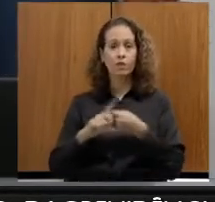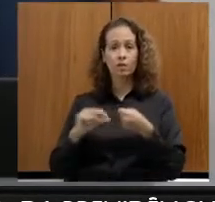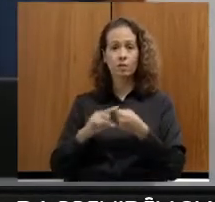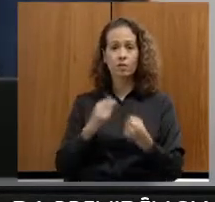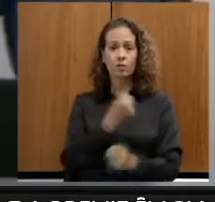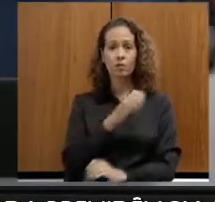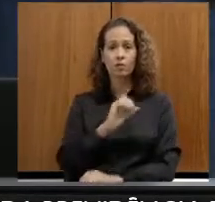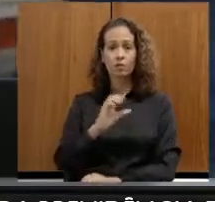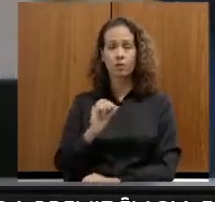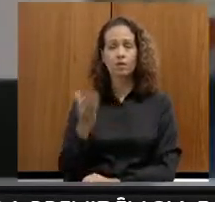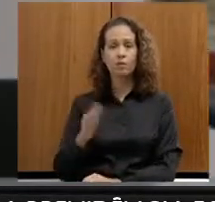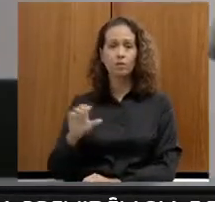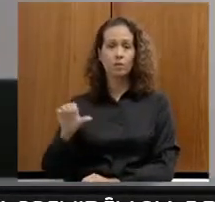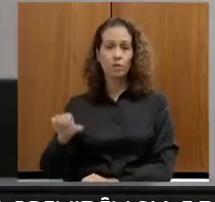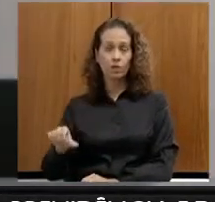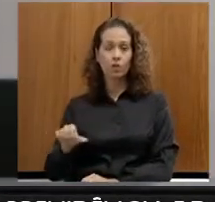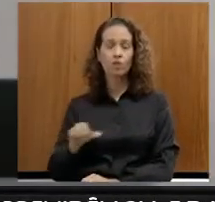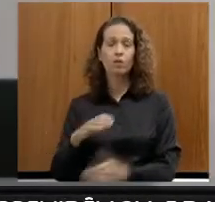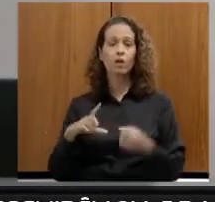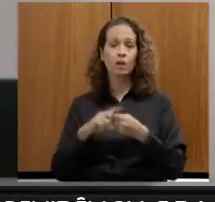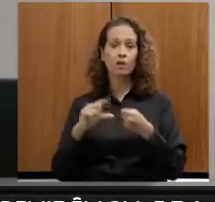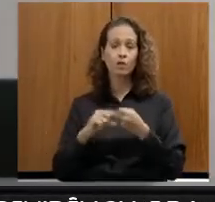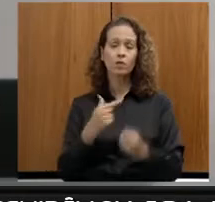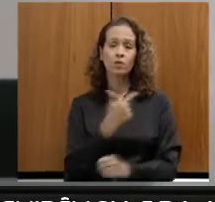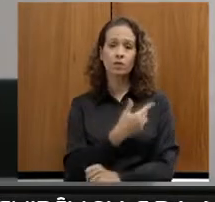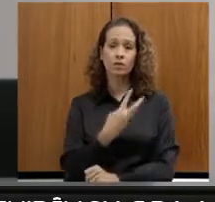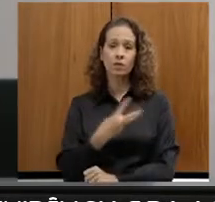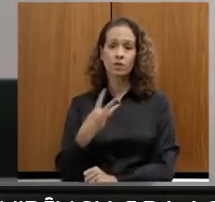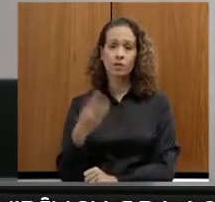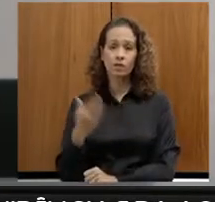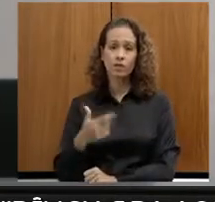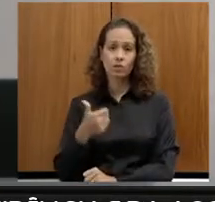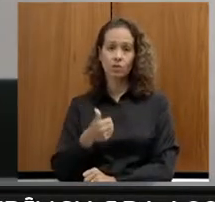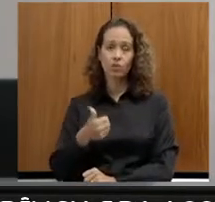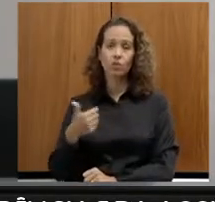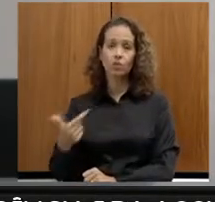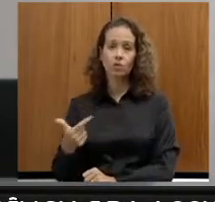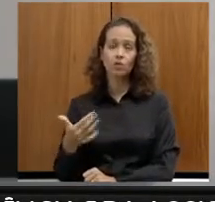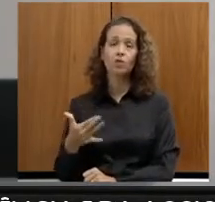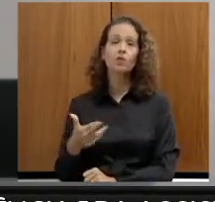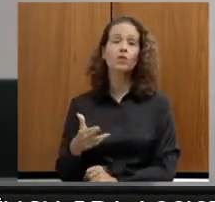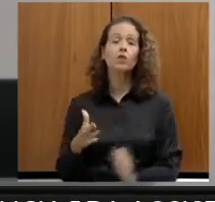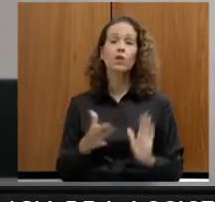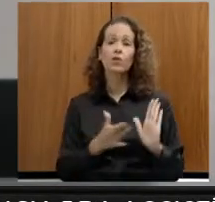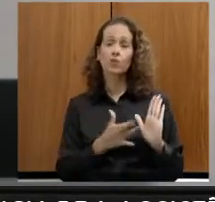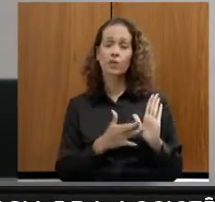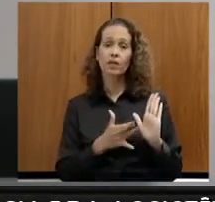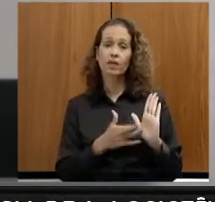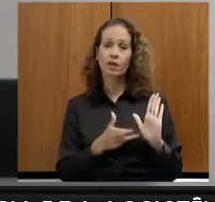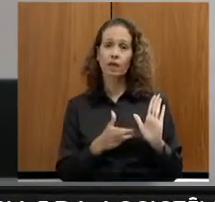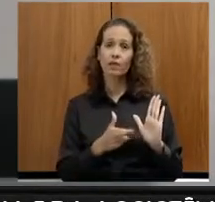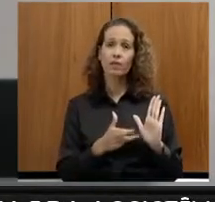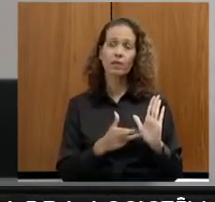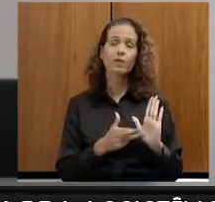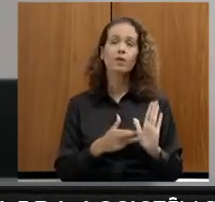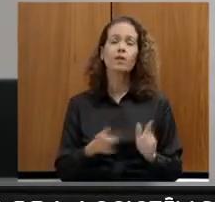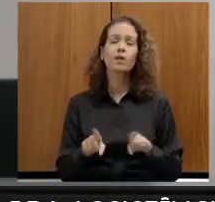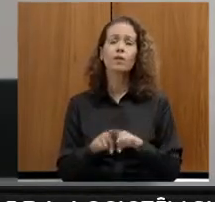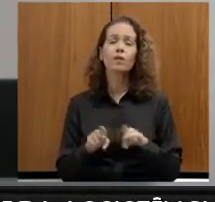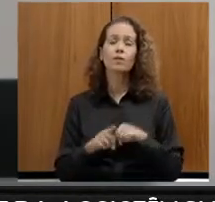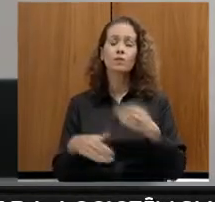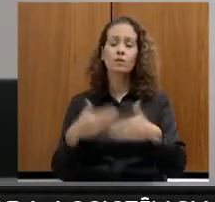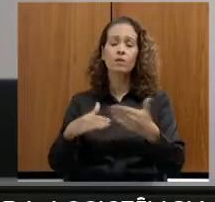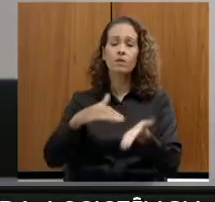9º, artigo 233, 12 do Regimento Interno. Seja encaminhada à Secretaria de Estado de Desenvolvimento